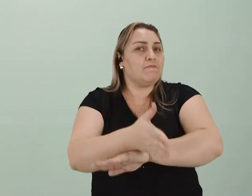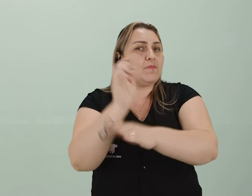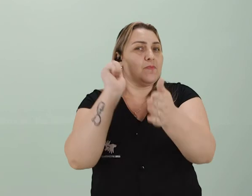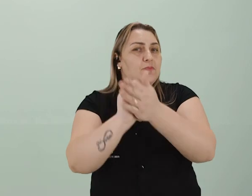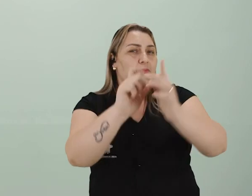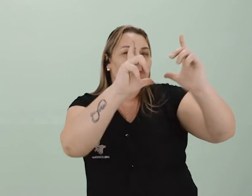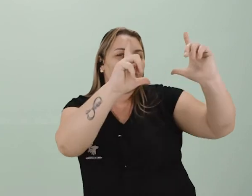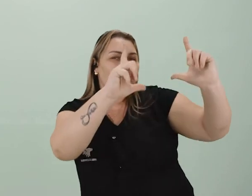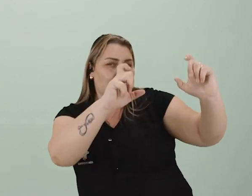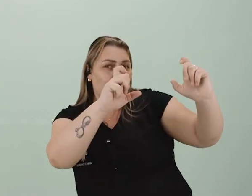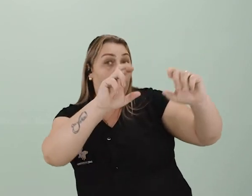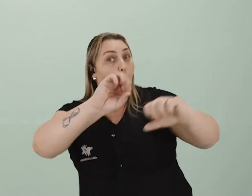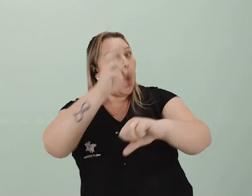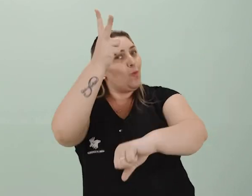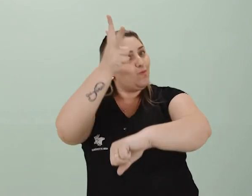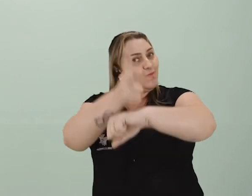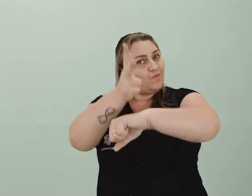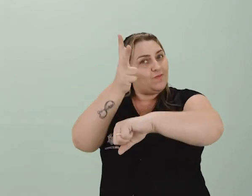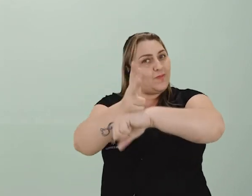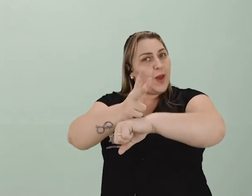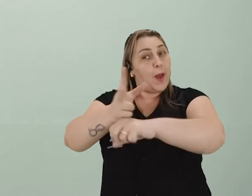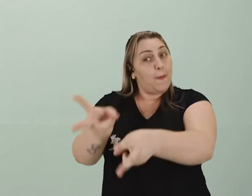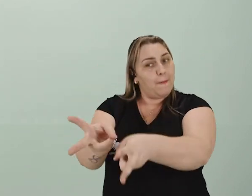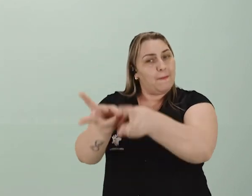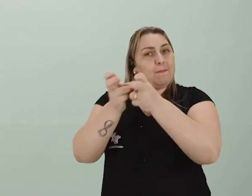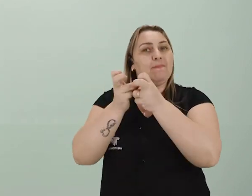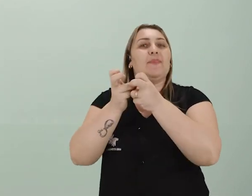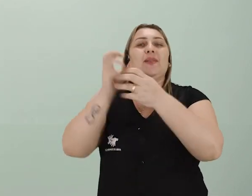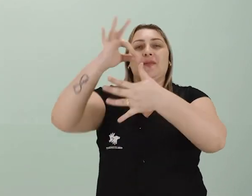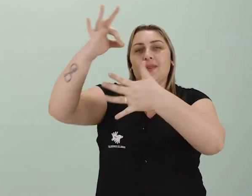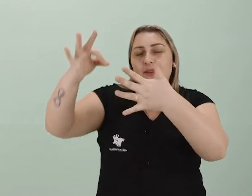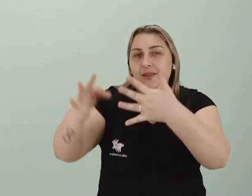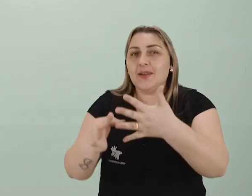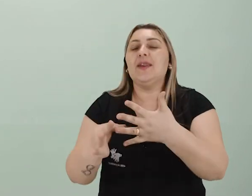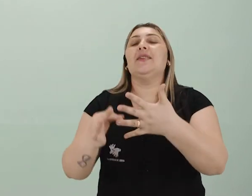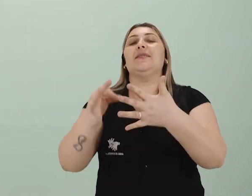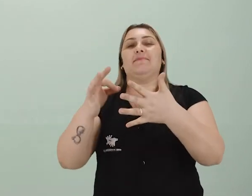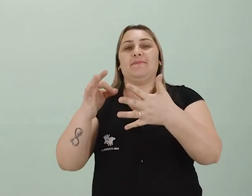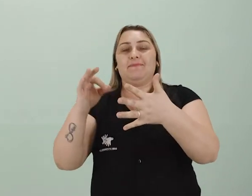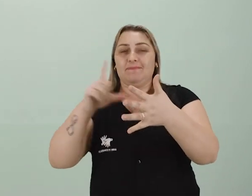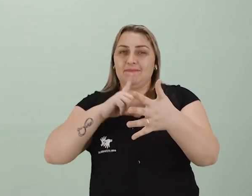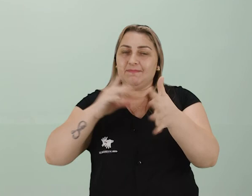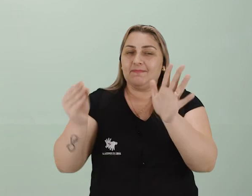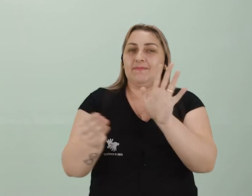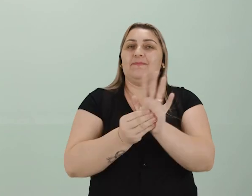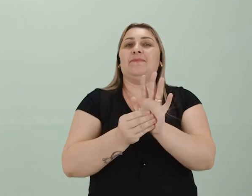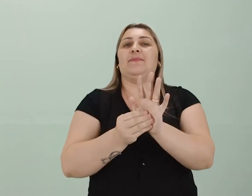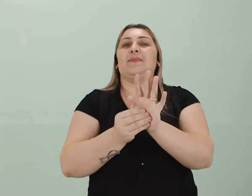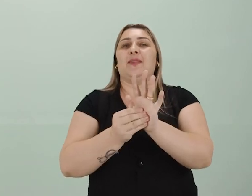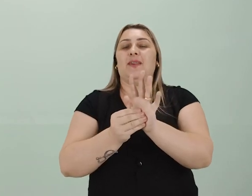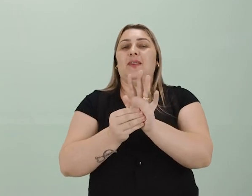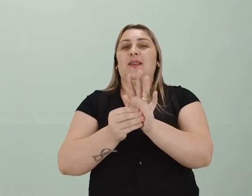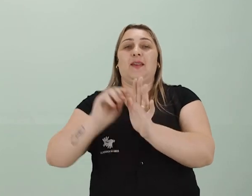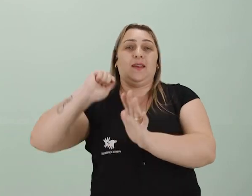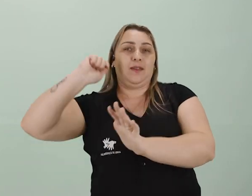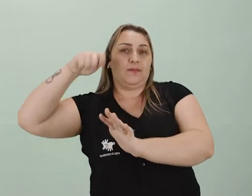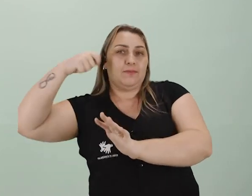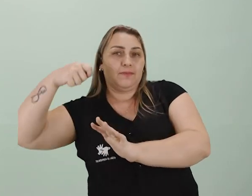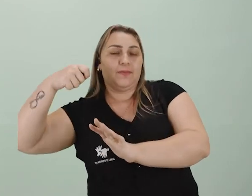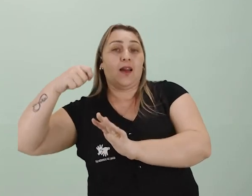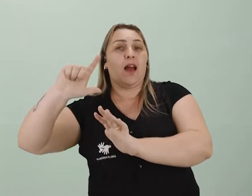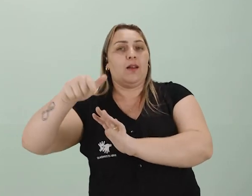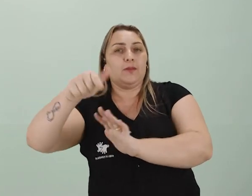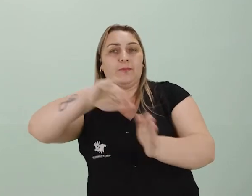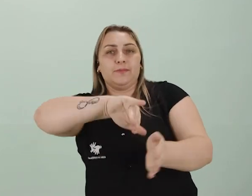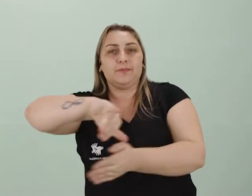registre uma foto desse lugar e perceba os elementos simbólicos que fazem parte dessa manifestação artística. A